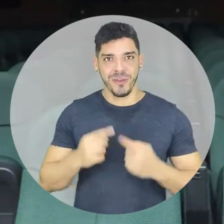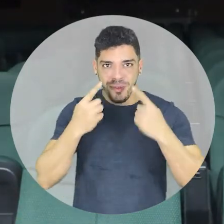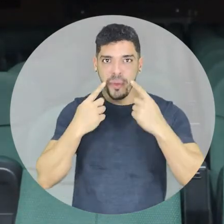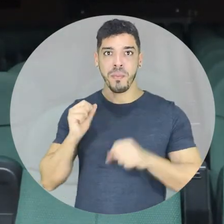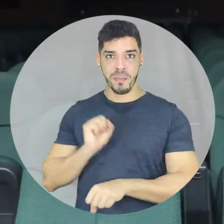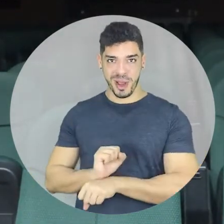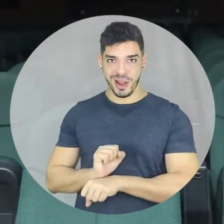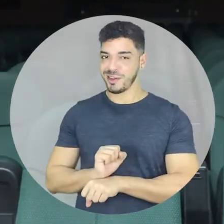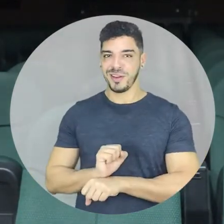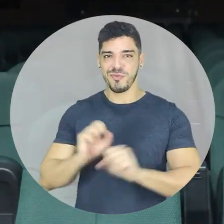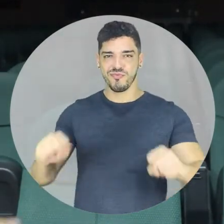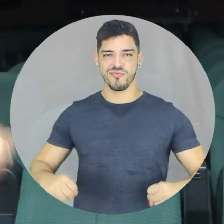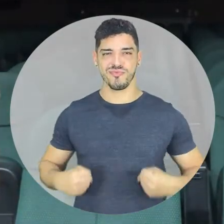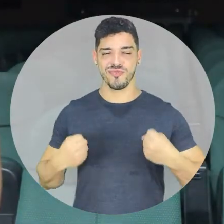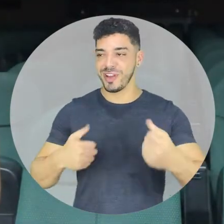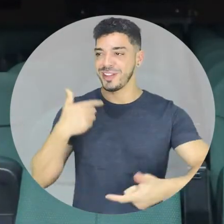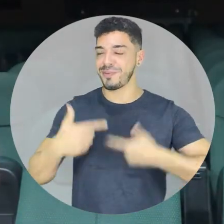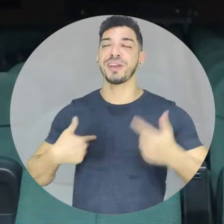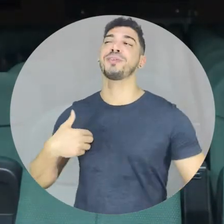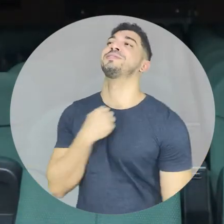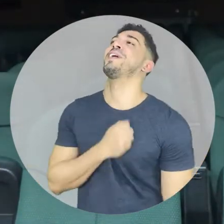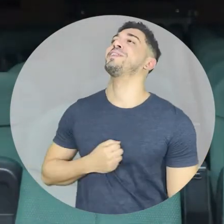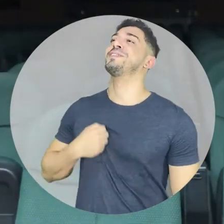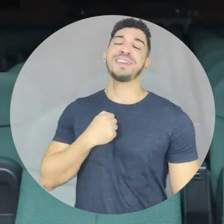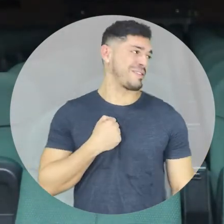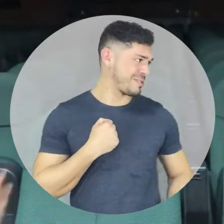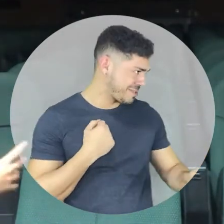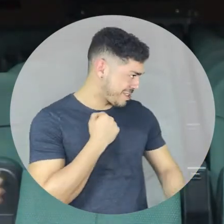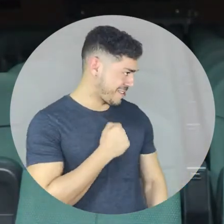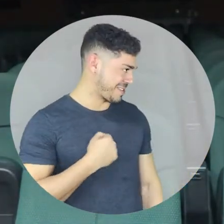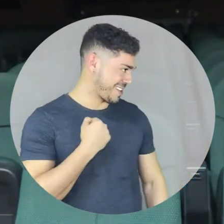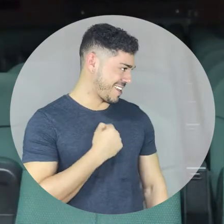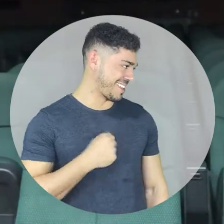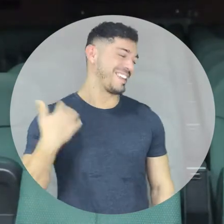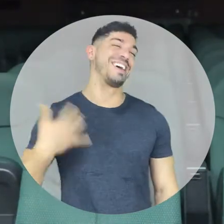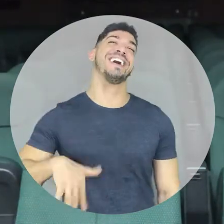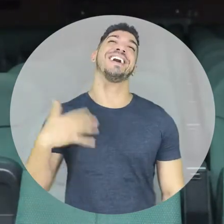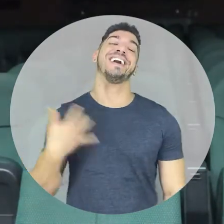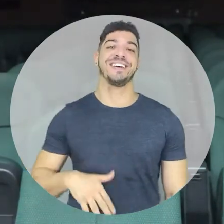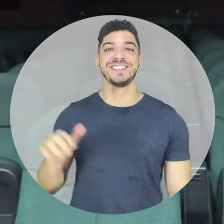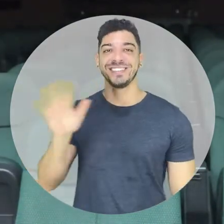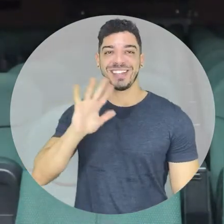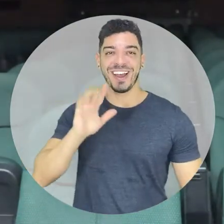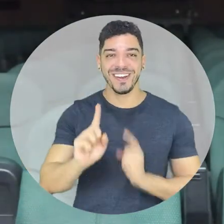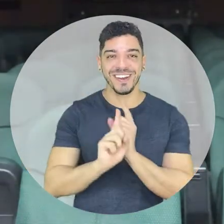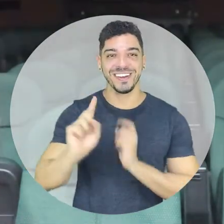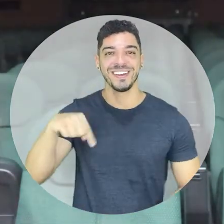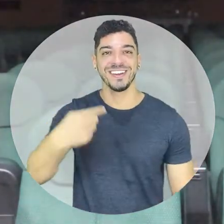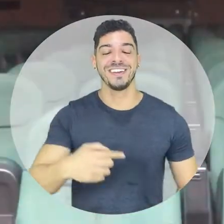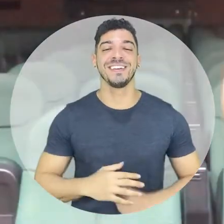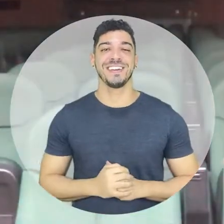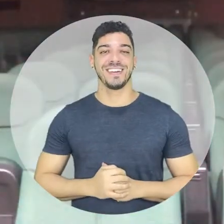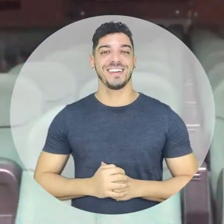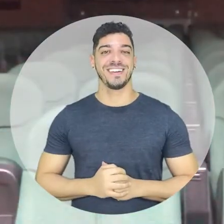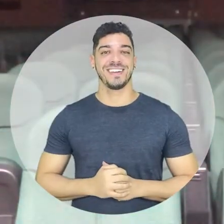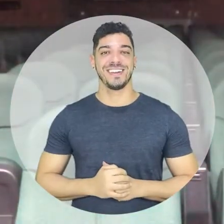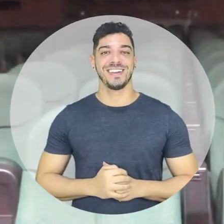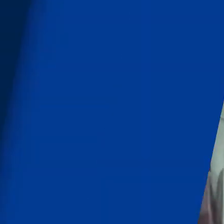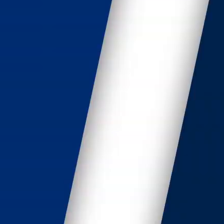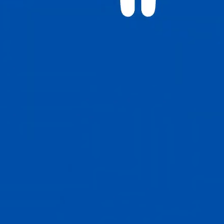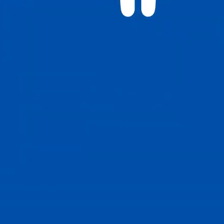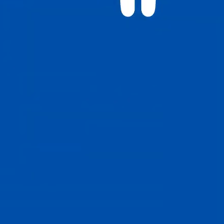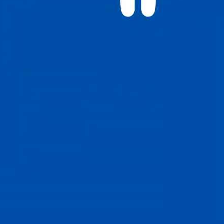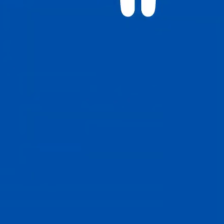Funesc, mostrando que a gente não para e eu já estava roxa de saudade. Tu não estava, Amanda Falcão! Até a próxima!